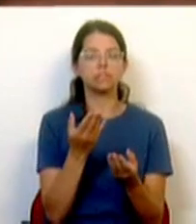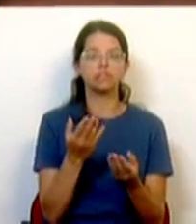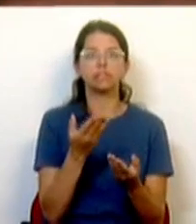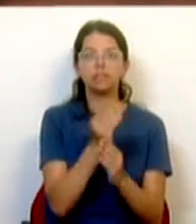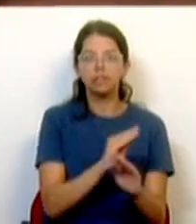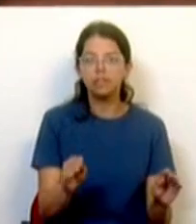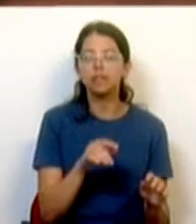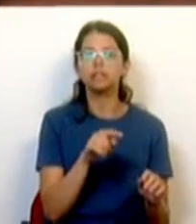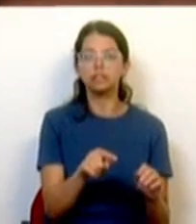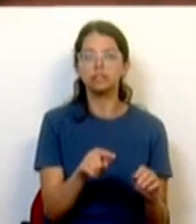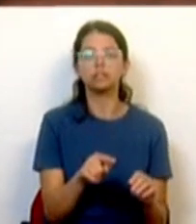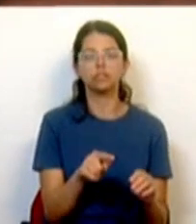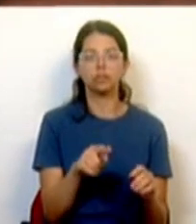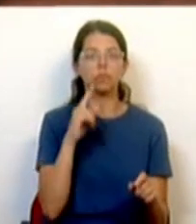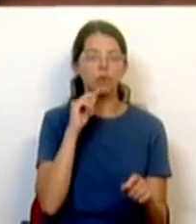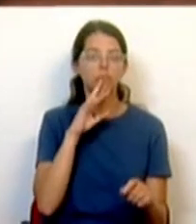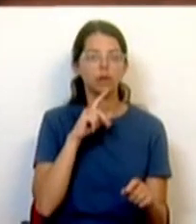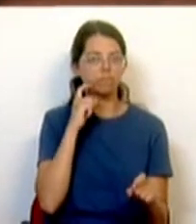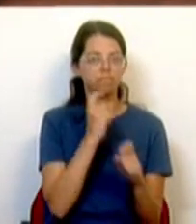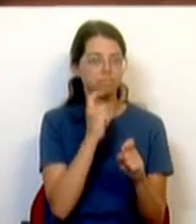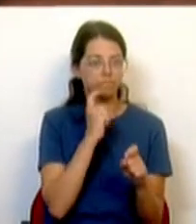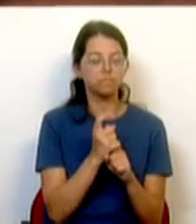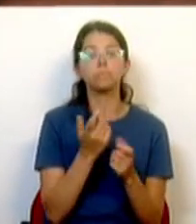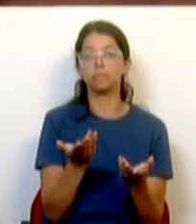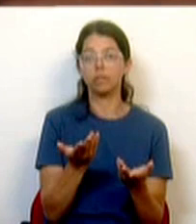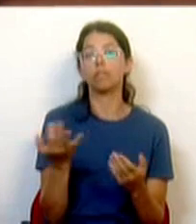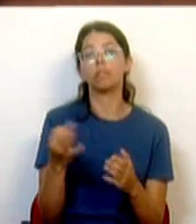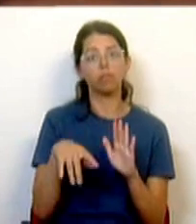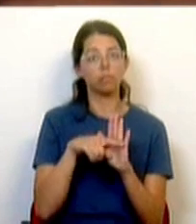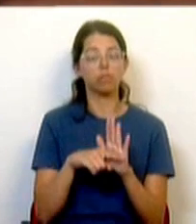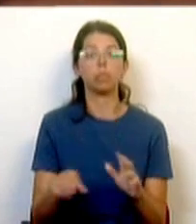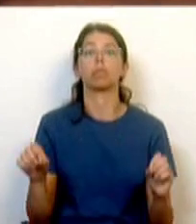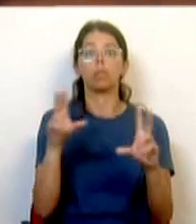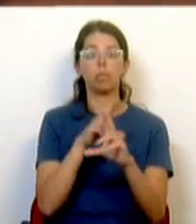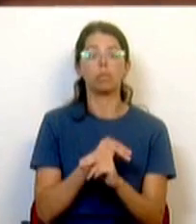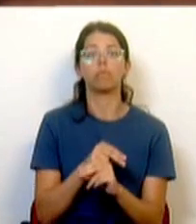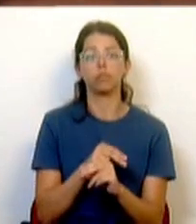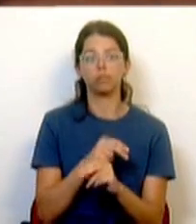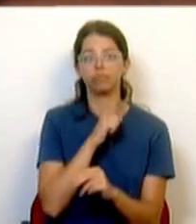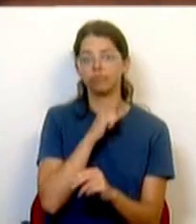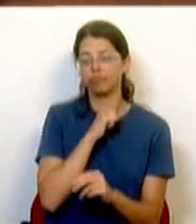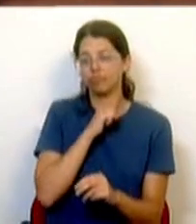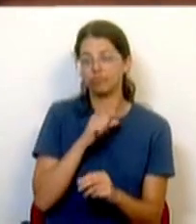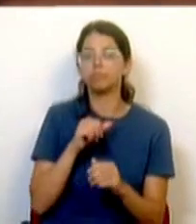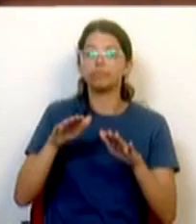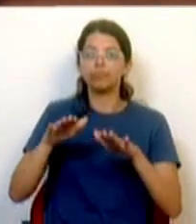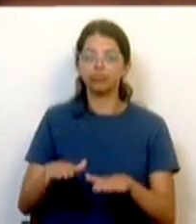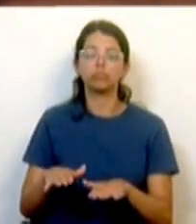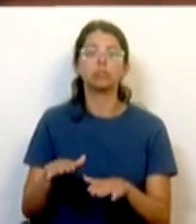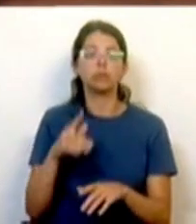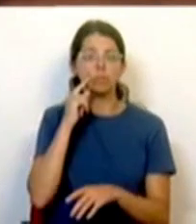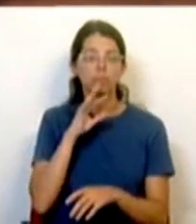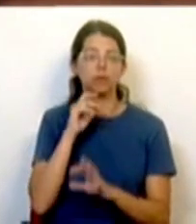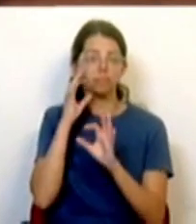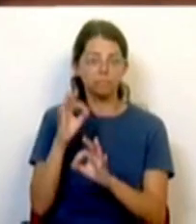pelos pais, nomeadamente com a nova medida que criámos de licença parental, que permite que a tempo